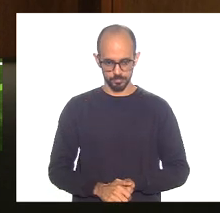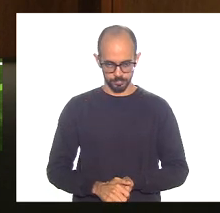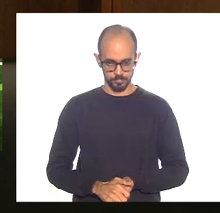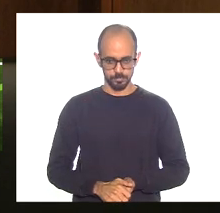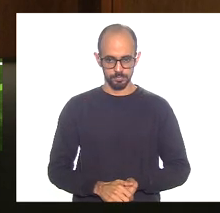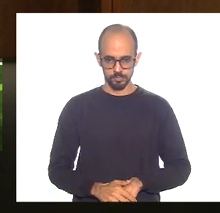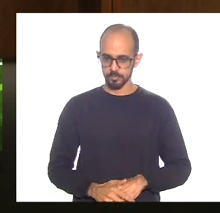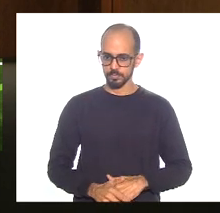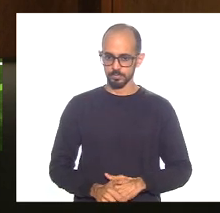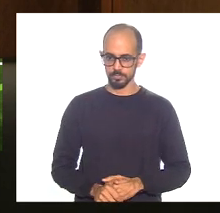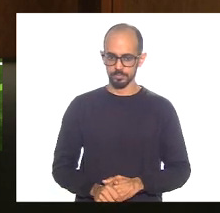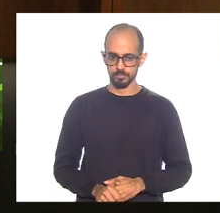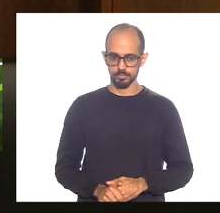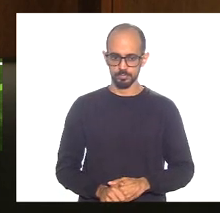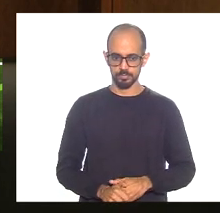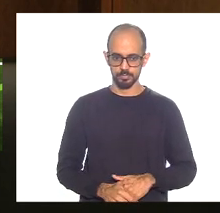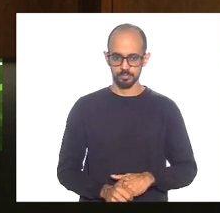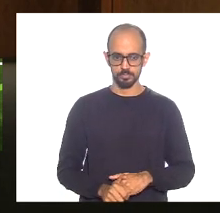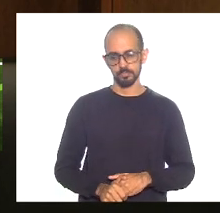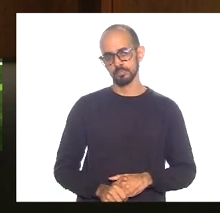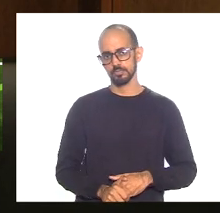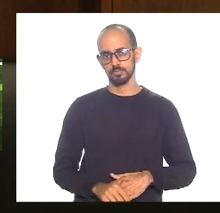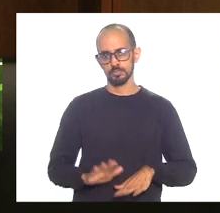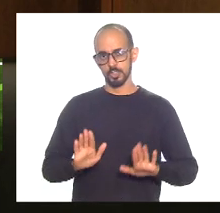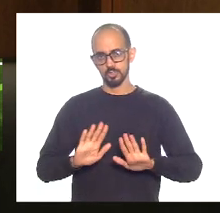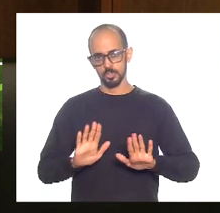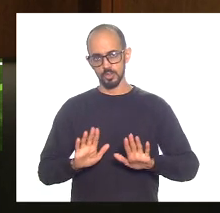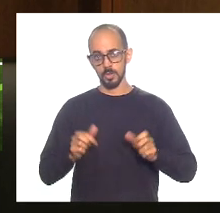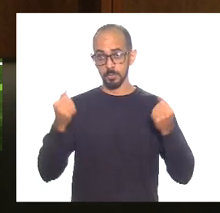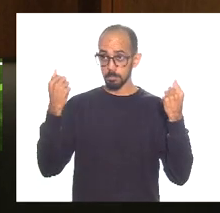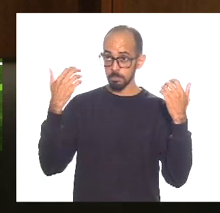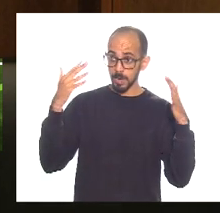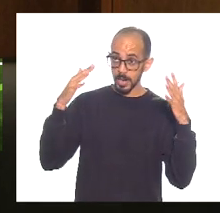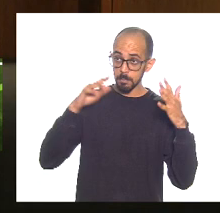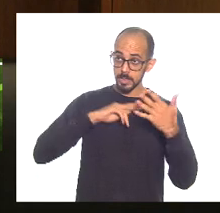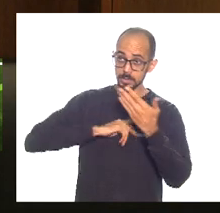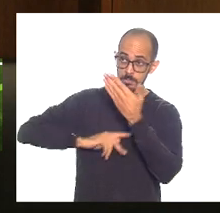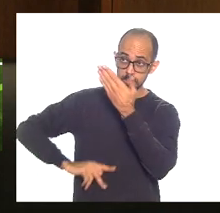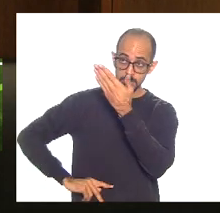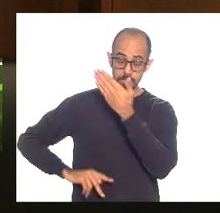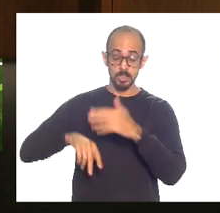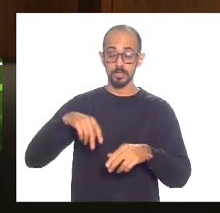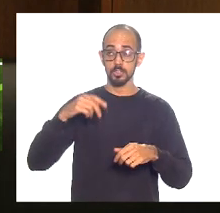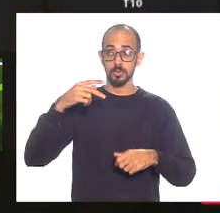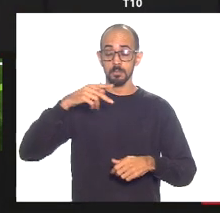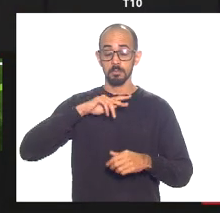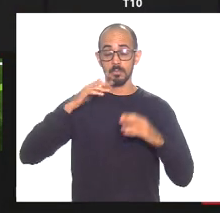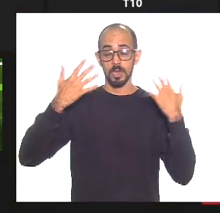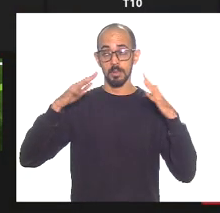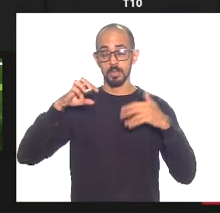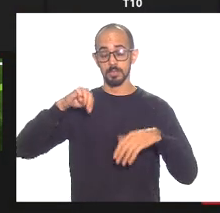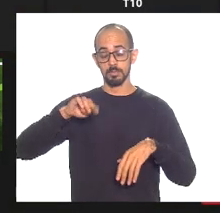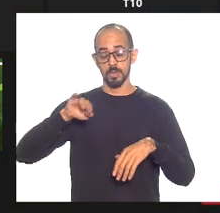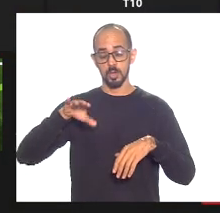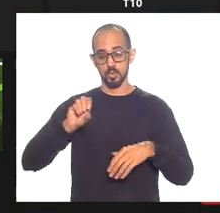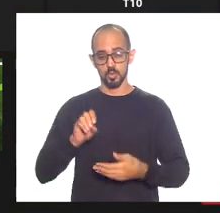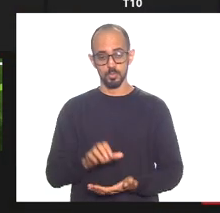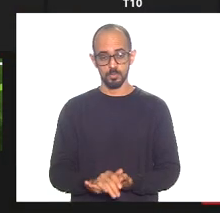beijos daqui a pouco presidente parabéns pela iniciativa parabéns Mauro obrigado beijo